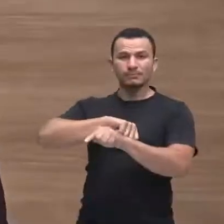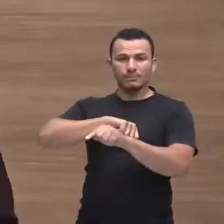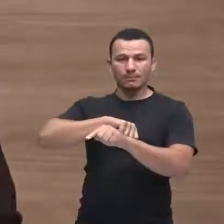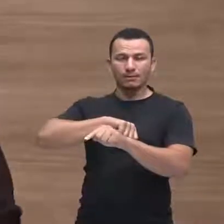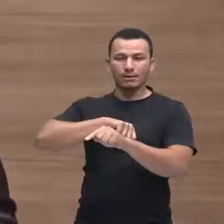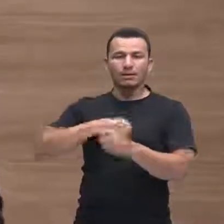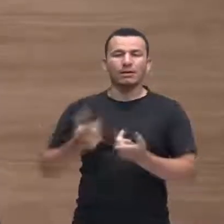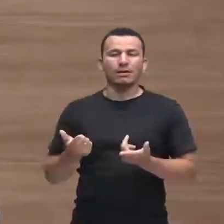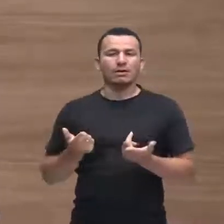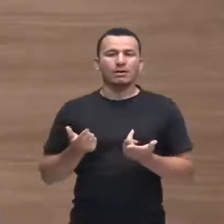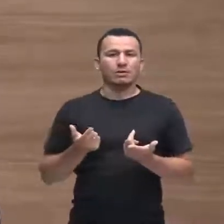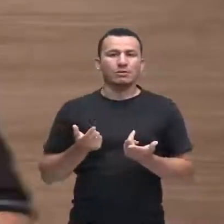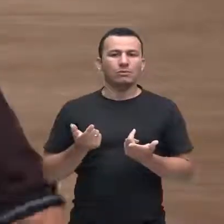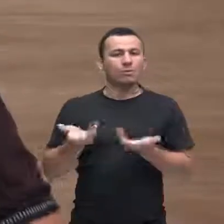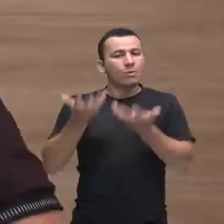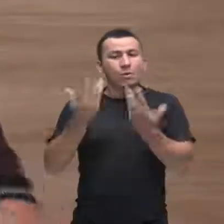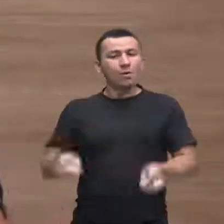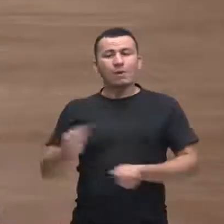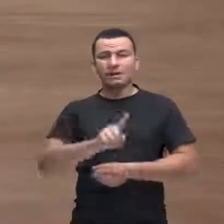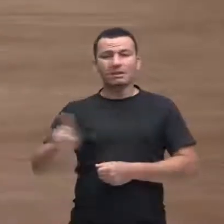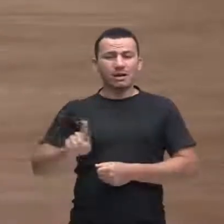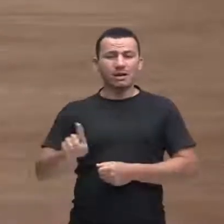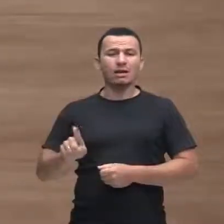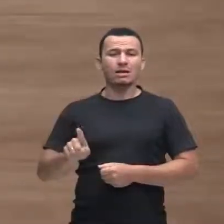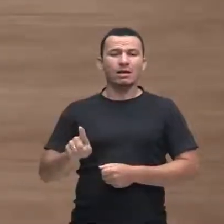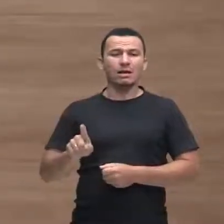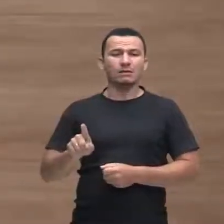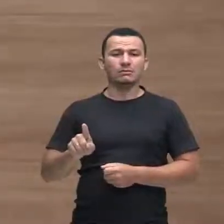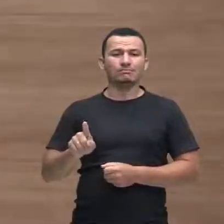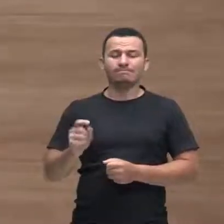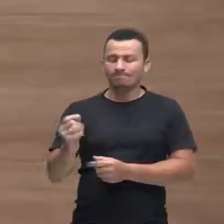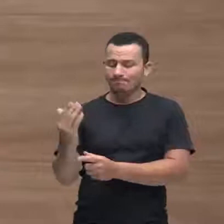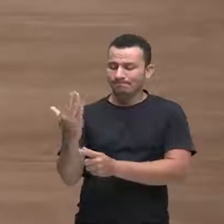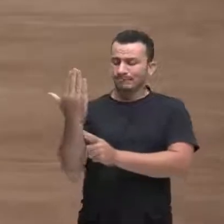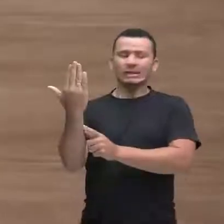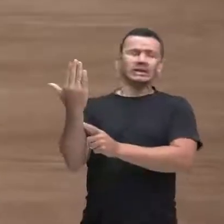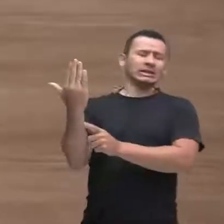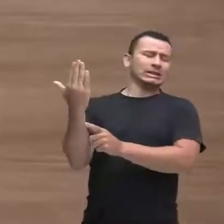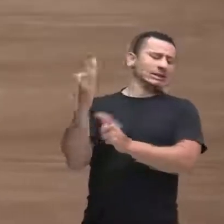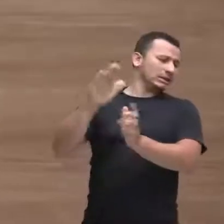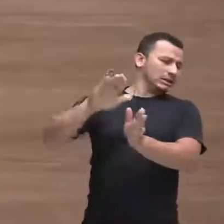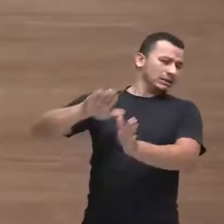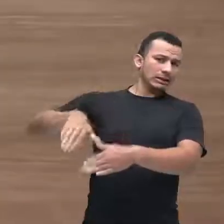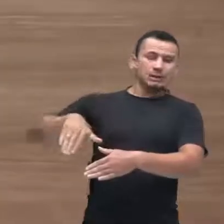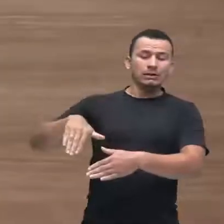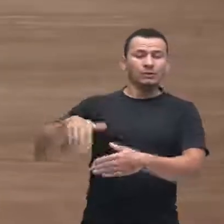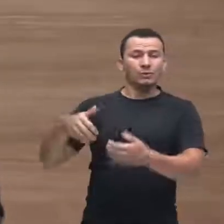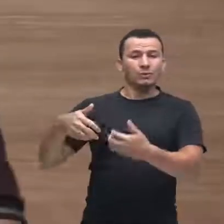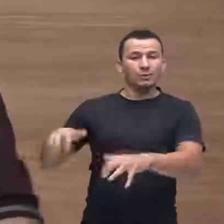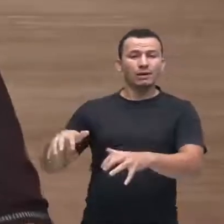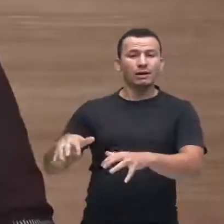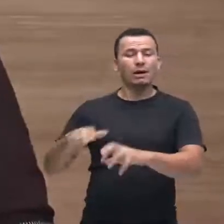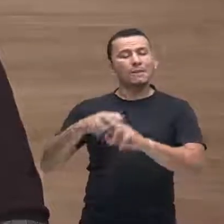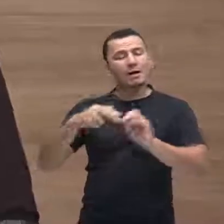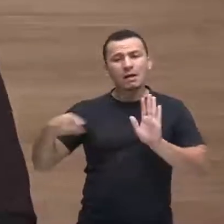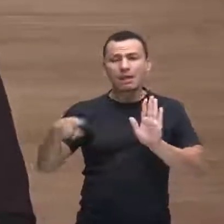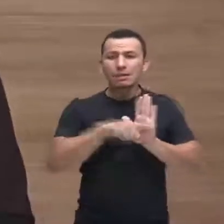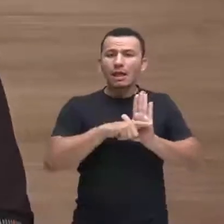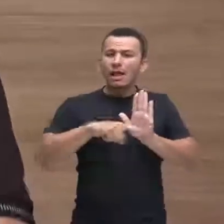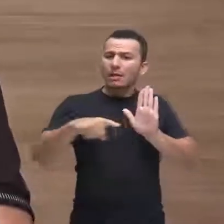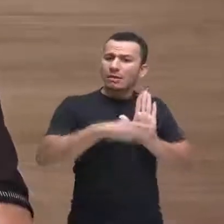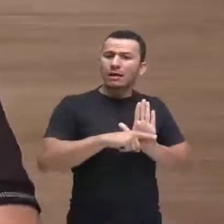não se permite mas ver a si mesmo aquela negativa gerou